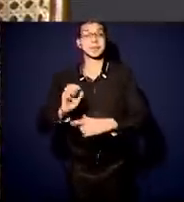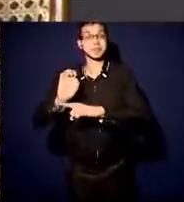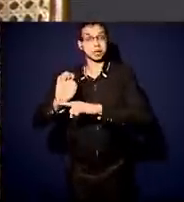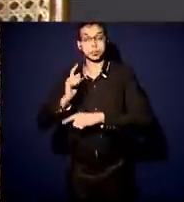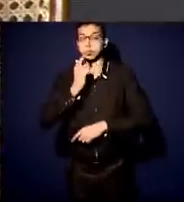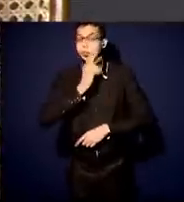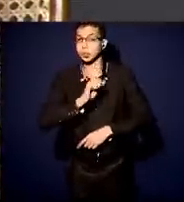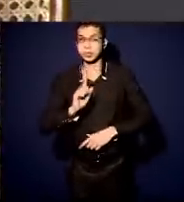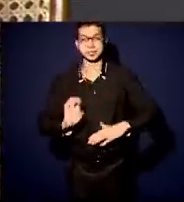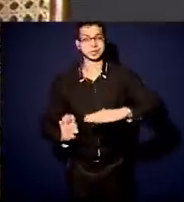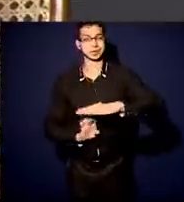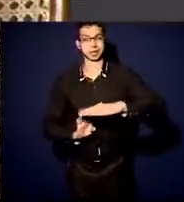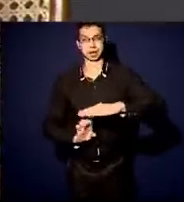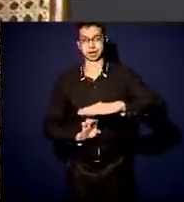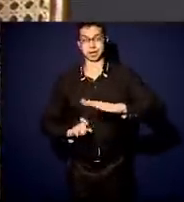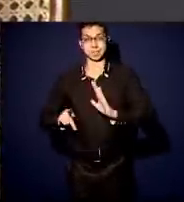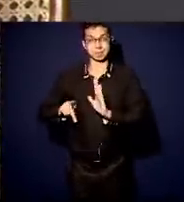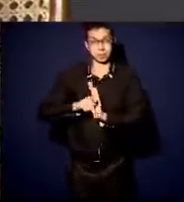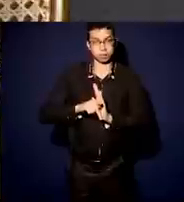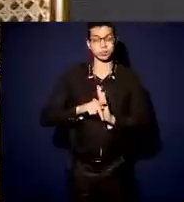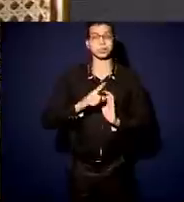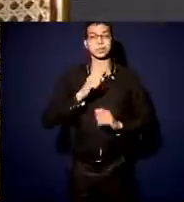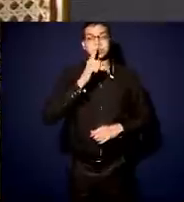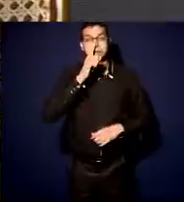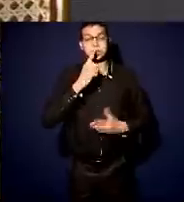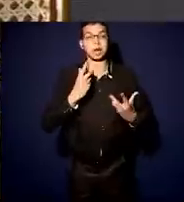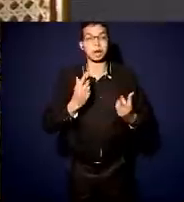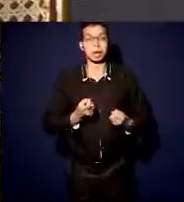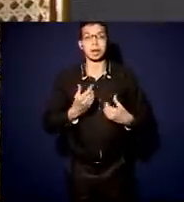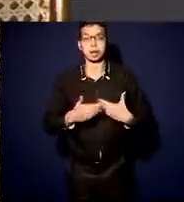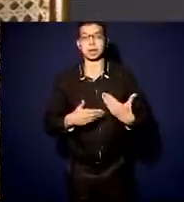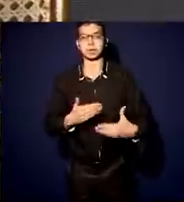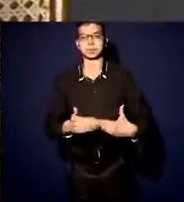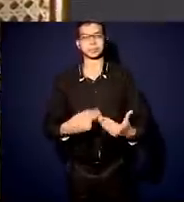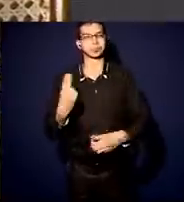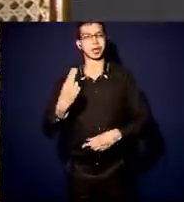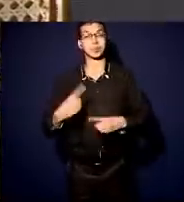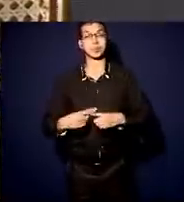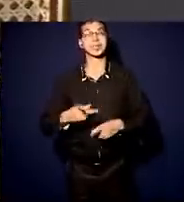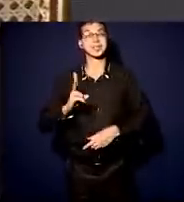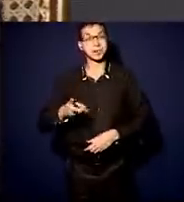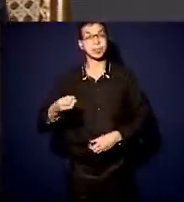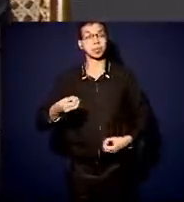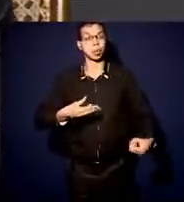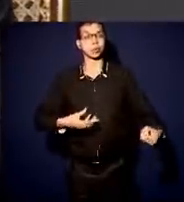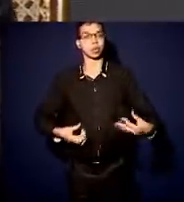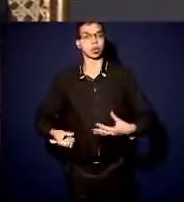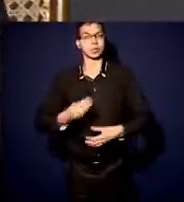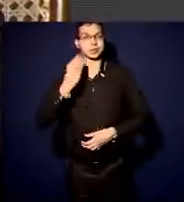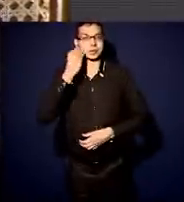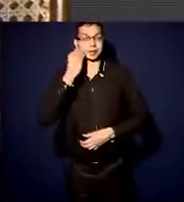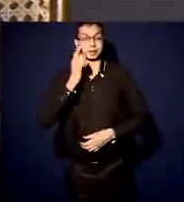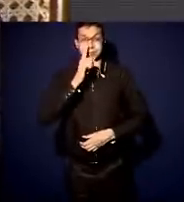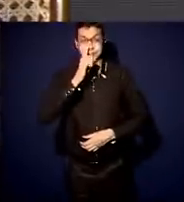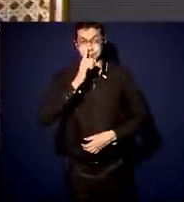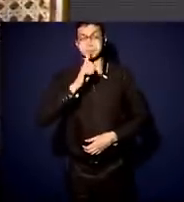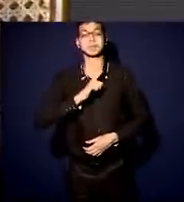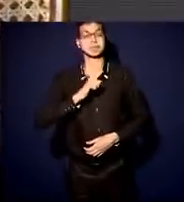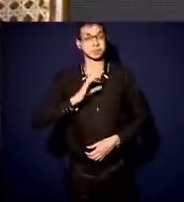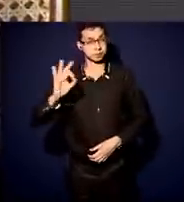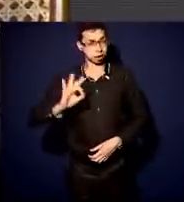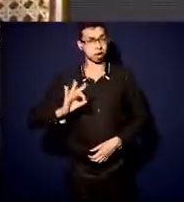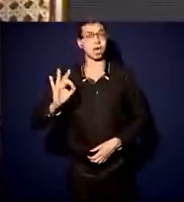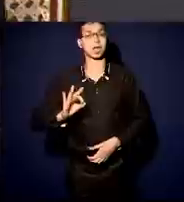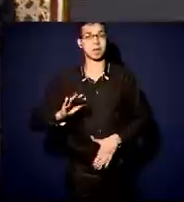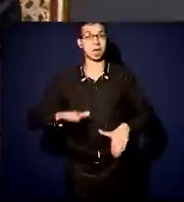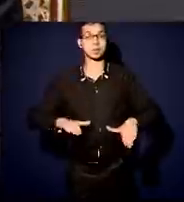estatal, tomar riscos, porque numa inovação, toda inovação tem algum nível de risco. Pode dar muito